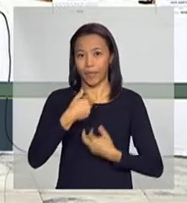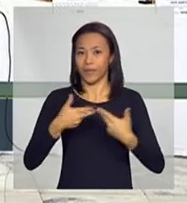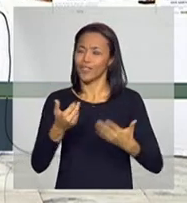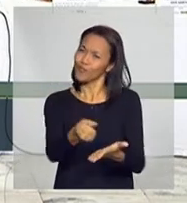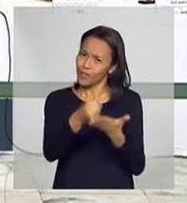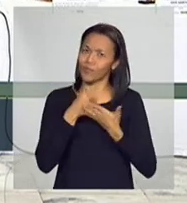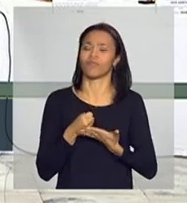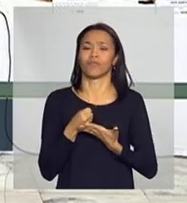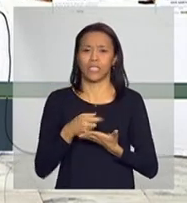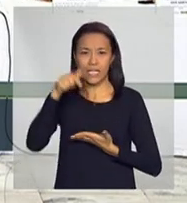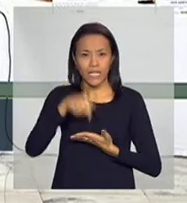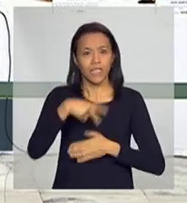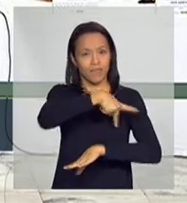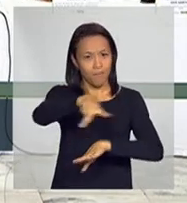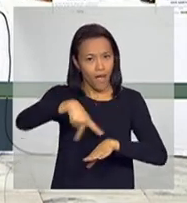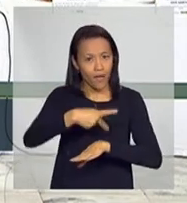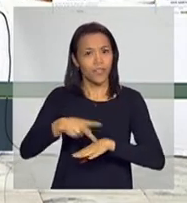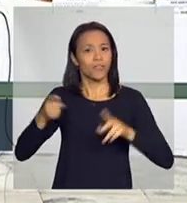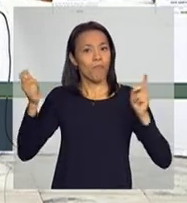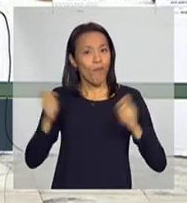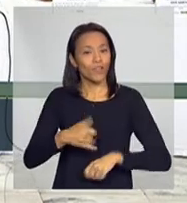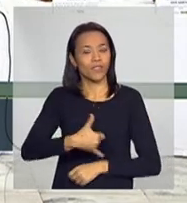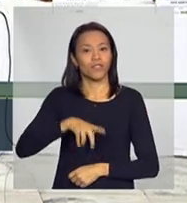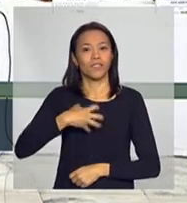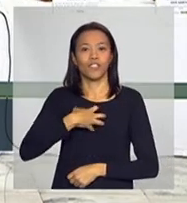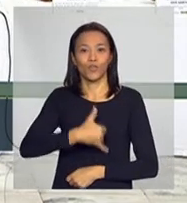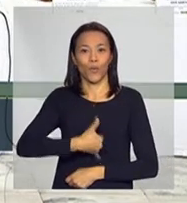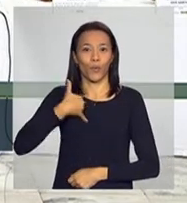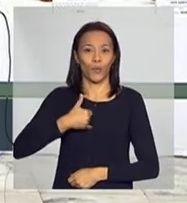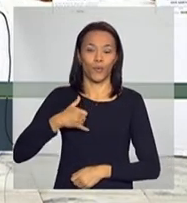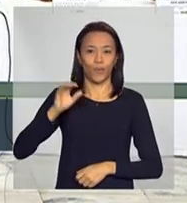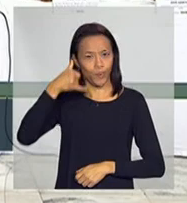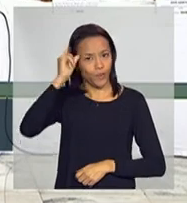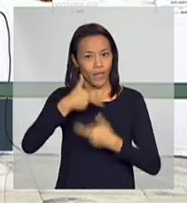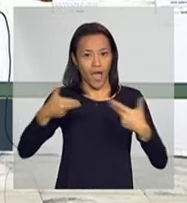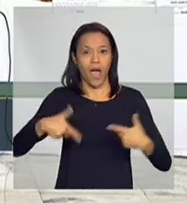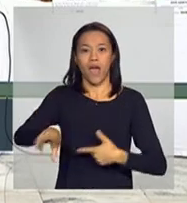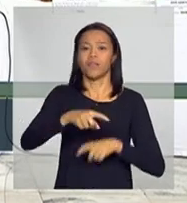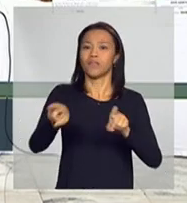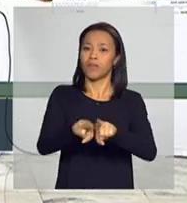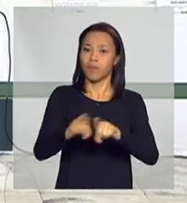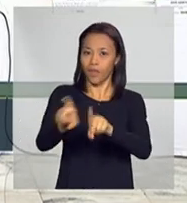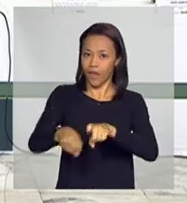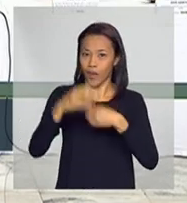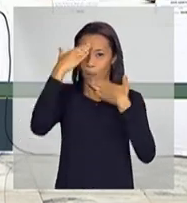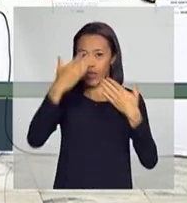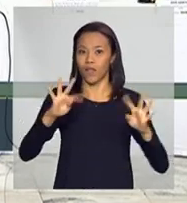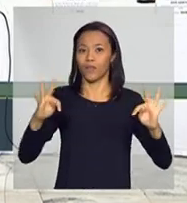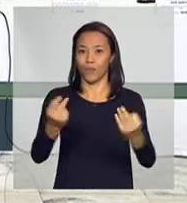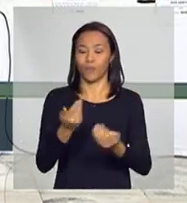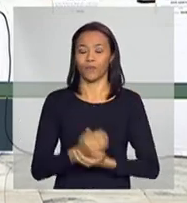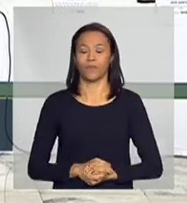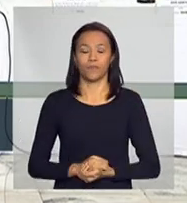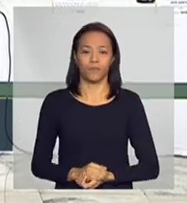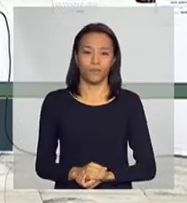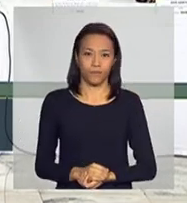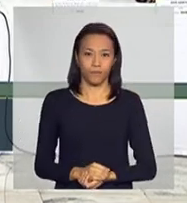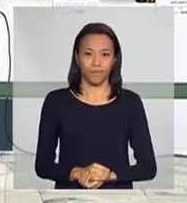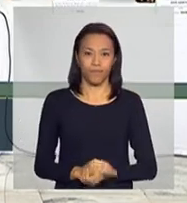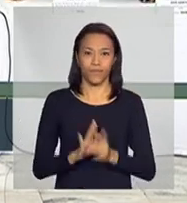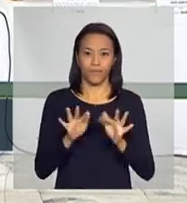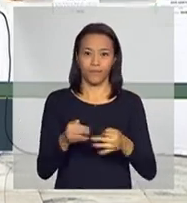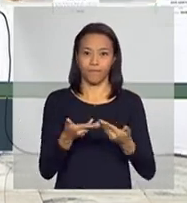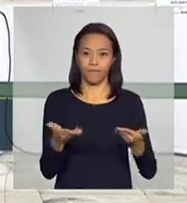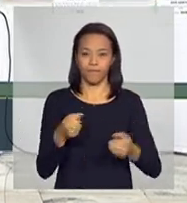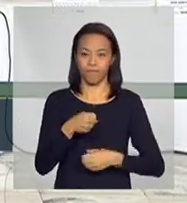ajude, que esse país se possa desorgulhar da agricultura e da agropecuária que nós temos. Muito obrigado a todos. Agradecemos a presença de todos e está